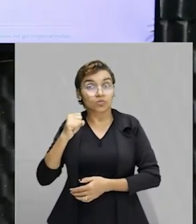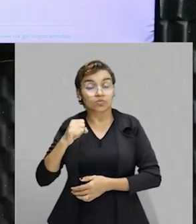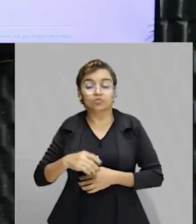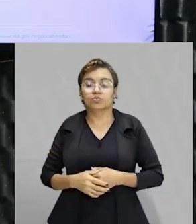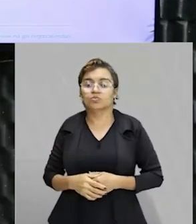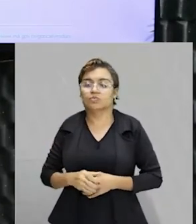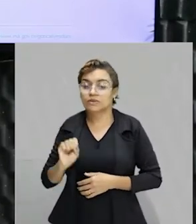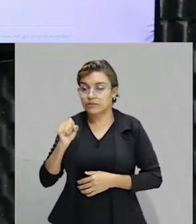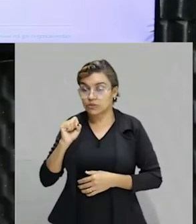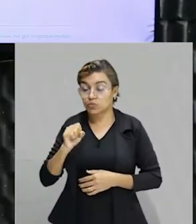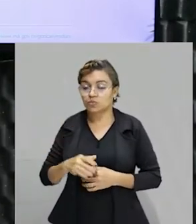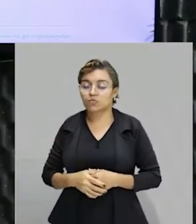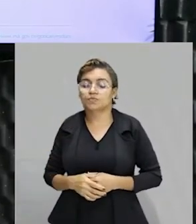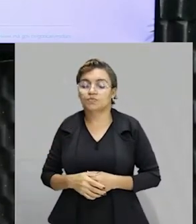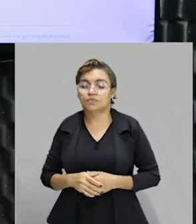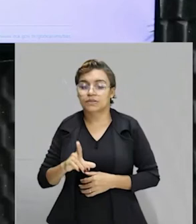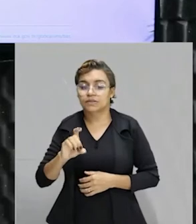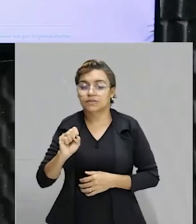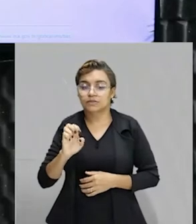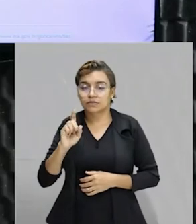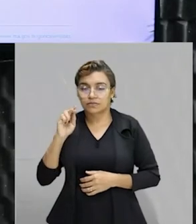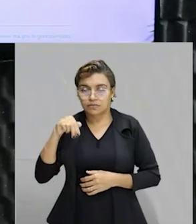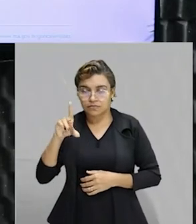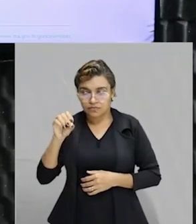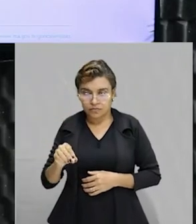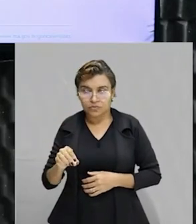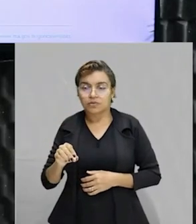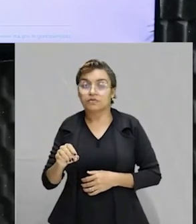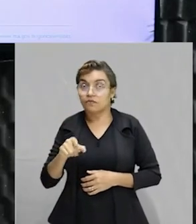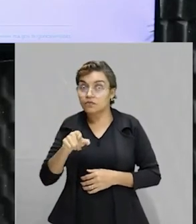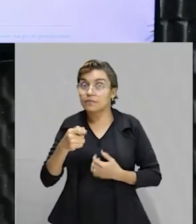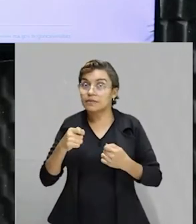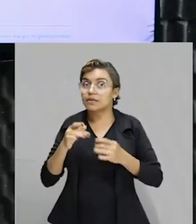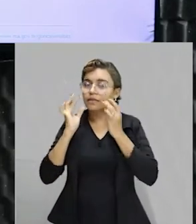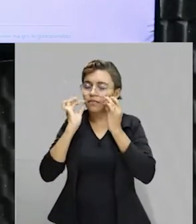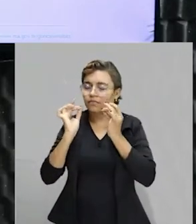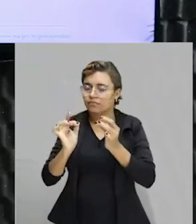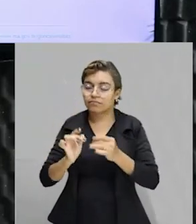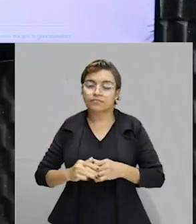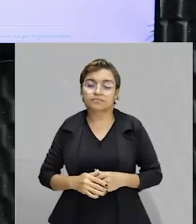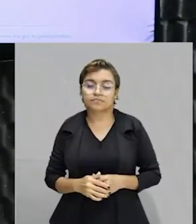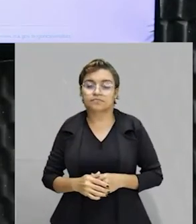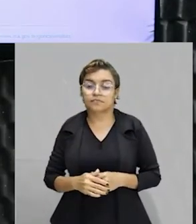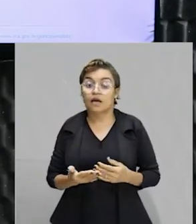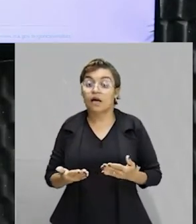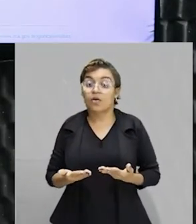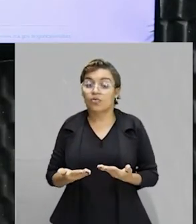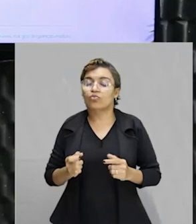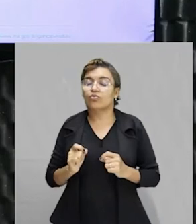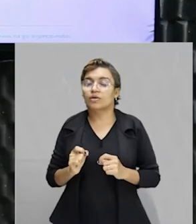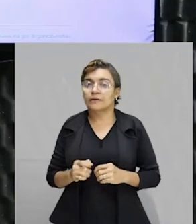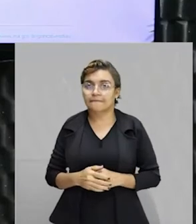que eu chamei a tua atenção ainda agora? É pra estar atento mesmo, tá? Pra garantir que você tá compreendendo e vai chegar no resultado correto. Então, o que que a gente precisa fazer?